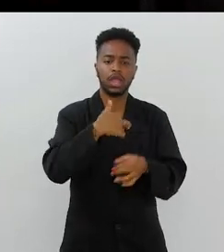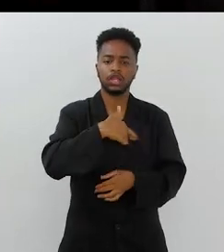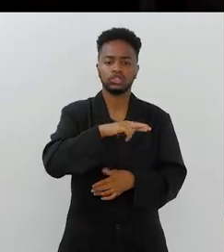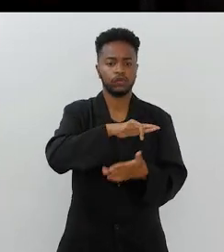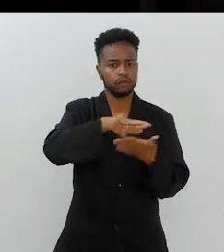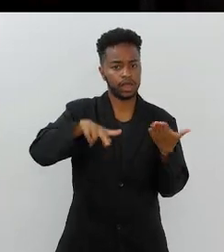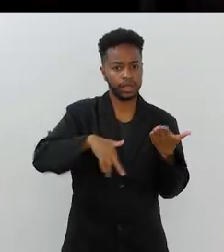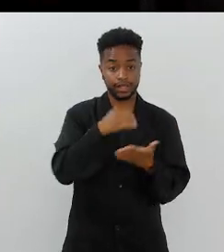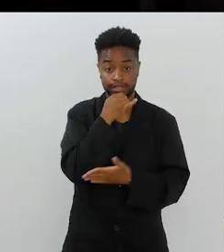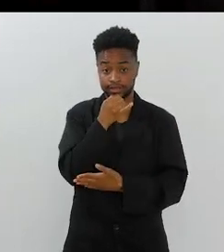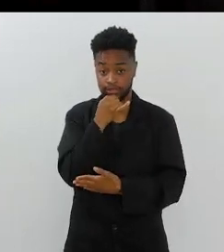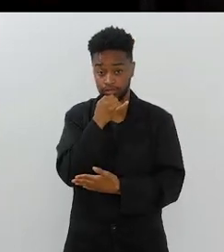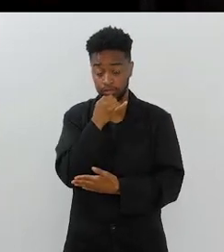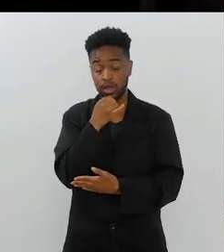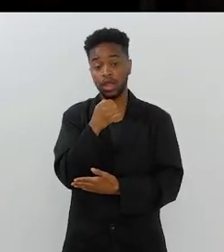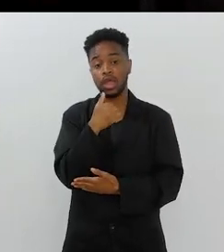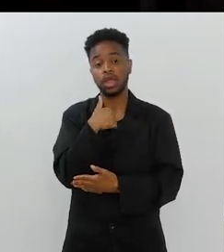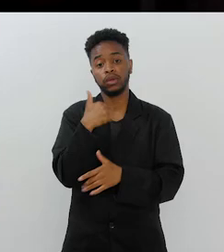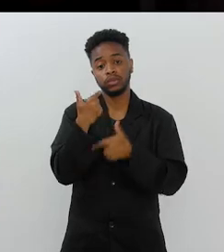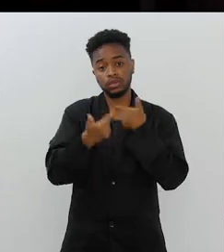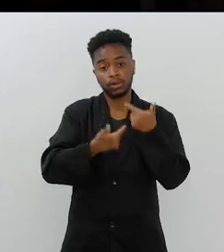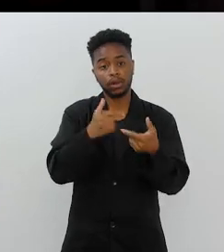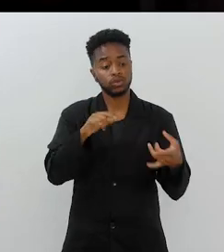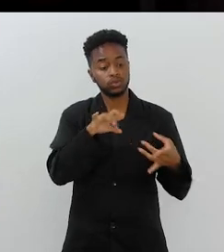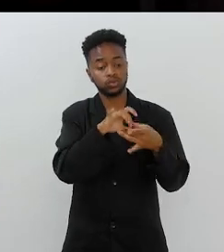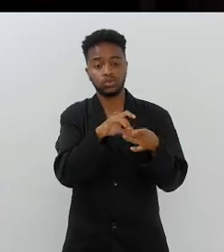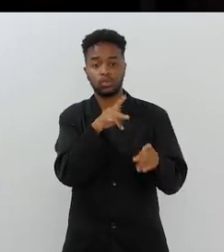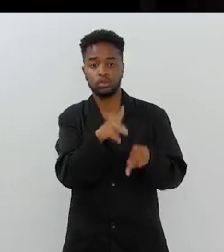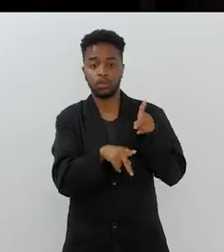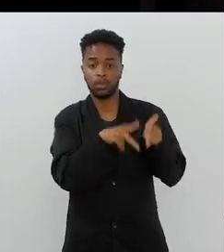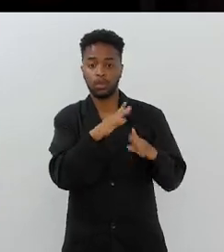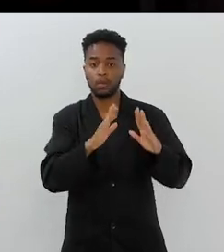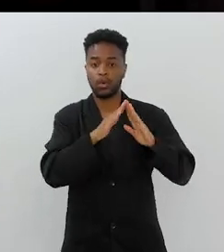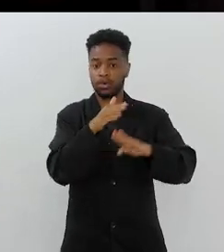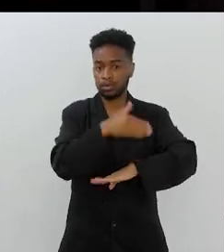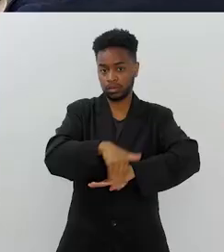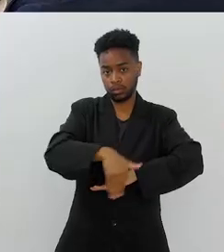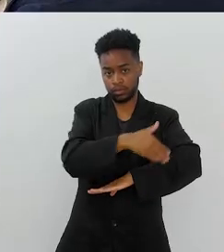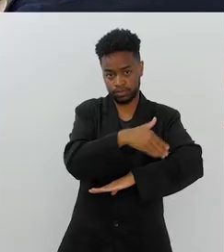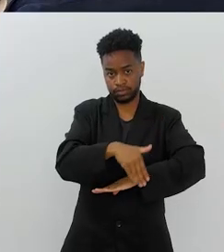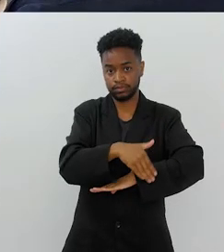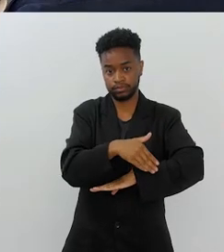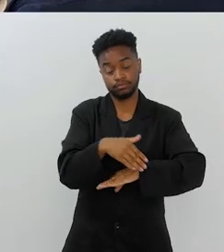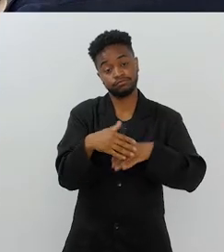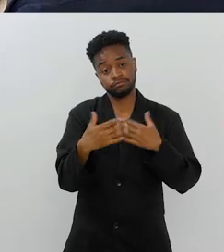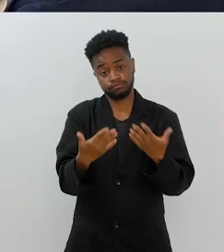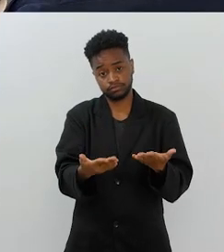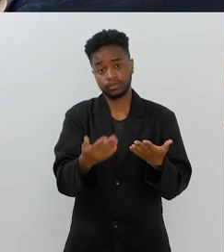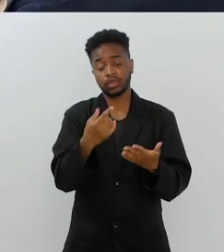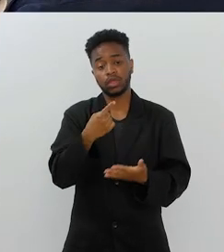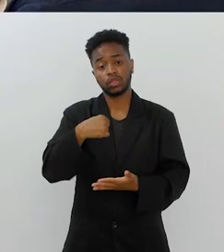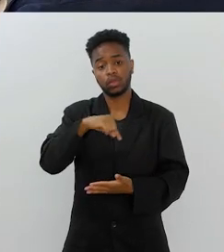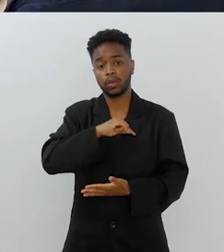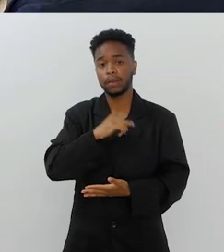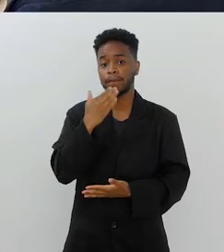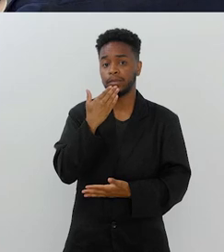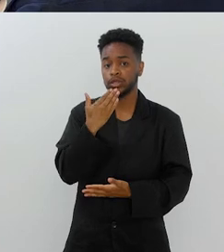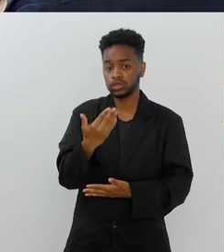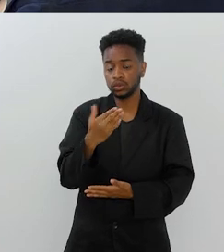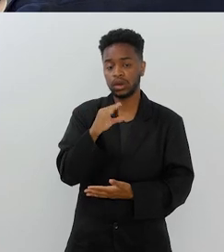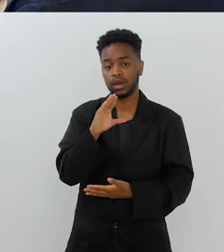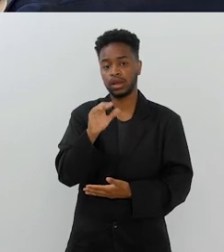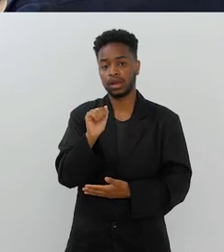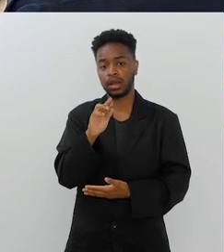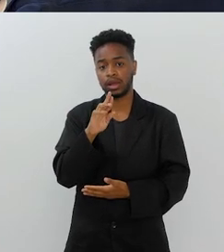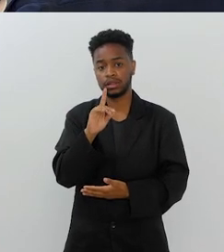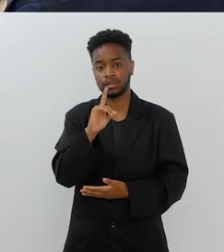ecumênico, né? Digamos assim, por exemplo, eu trabalho diretamente com a população de situação de rua. Foi um apelo que a gente teve do